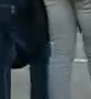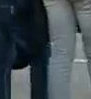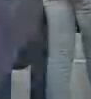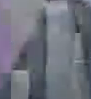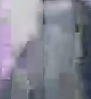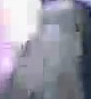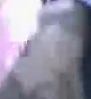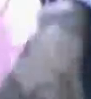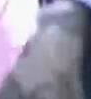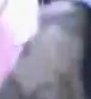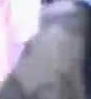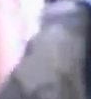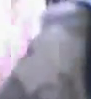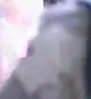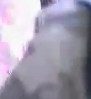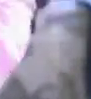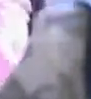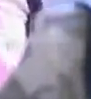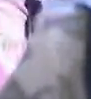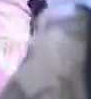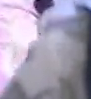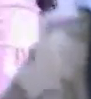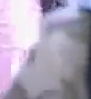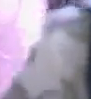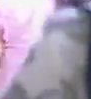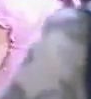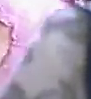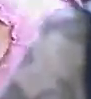Sônia Ruberti Sônia Ruberti